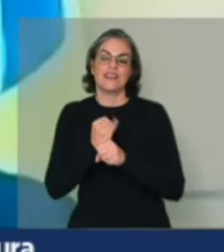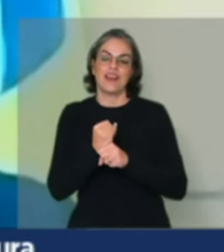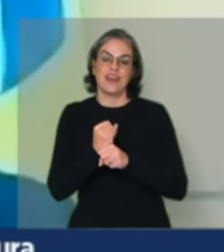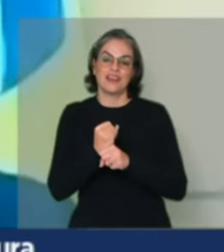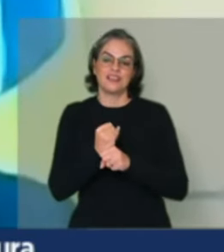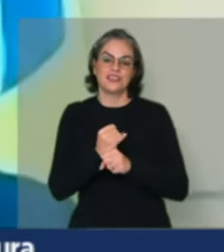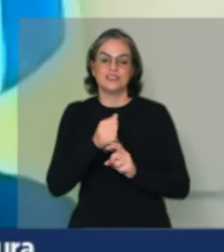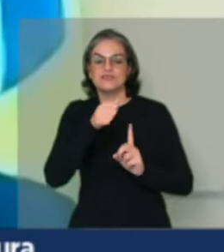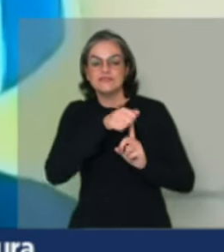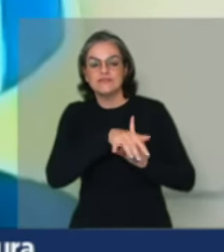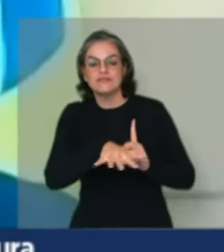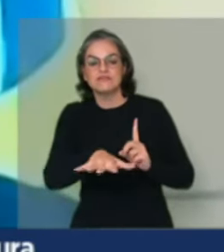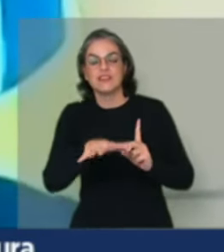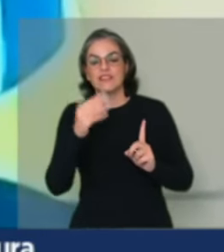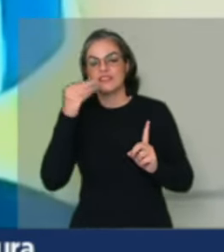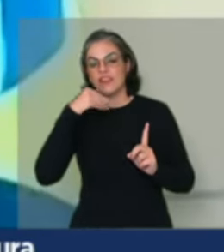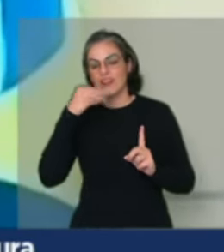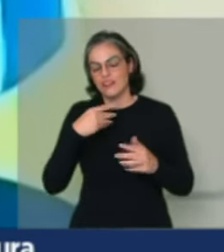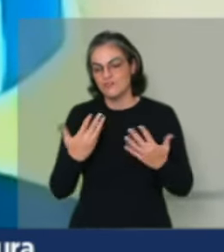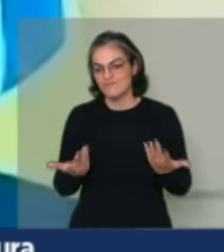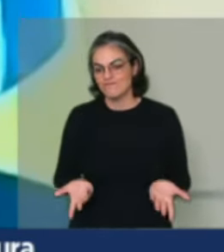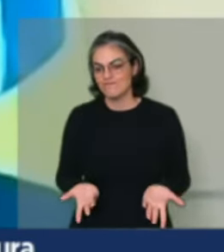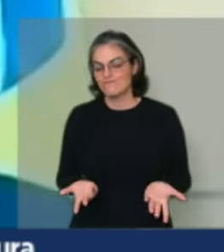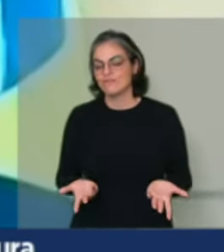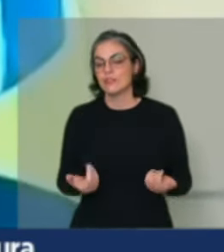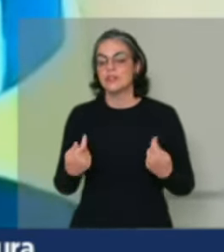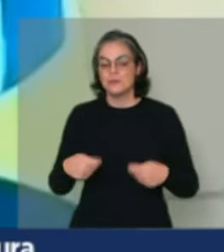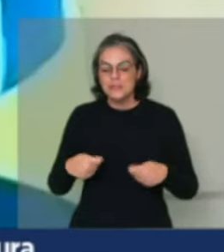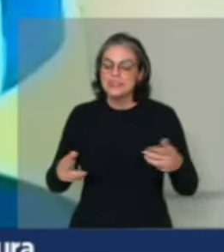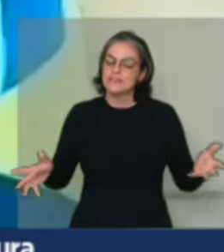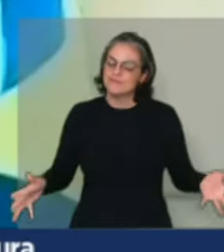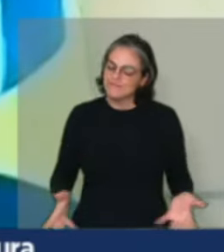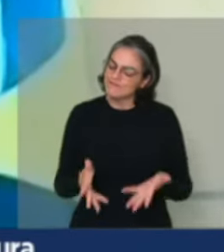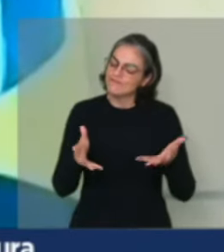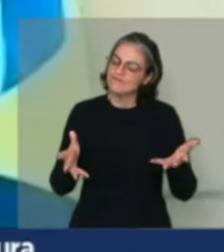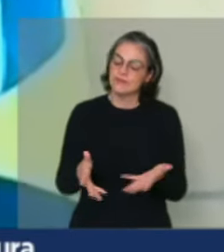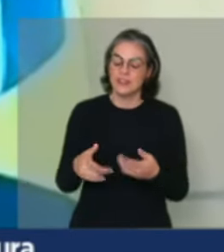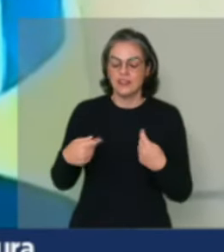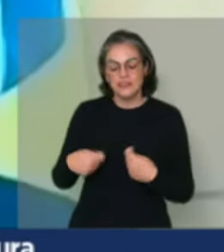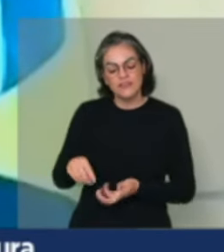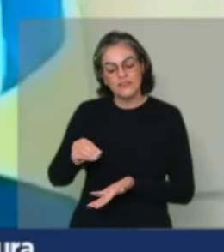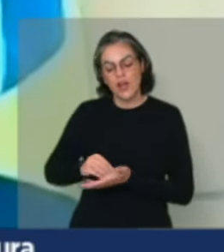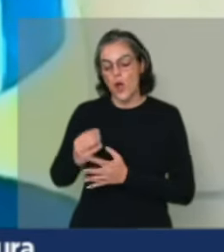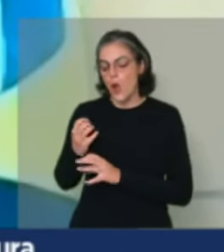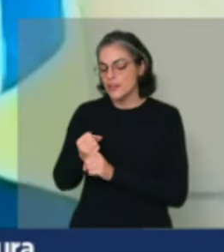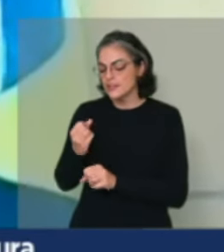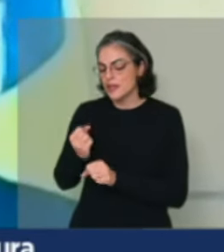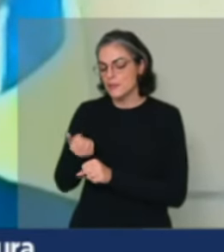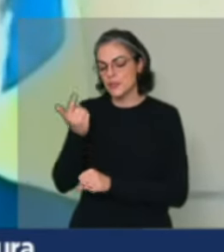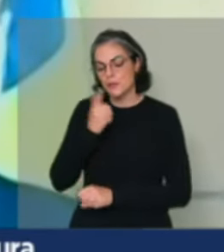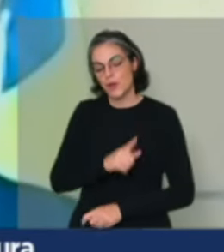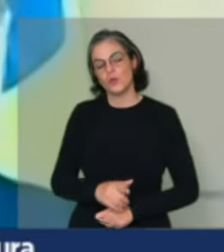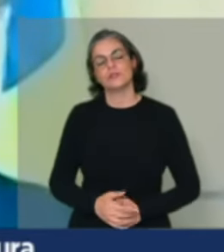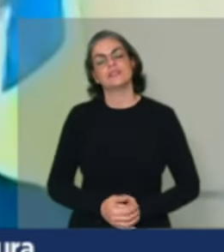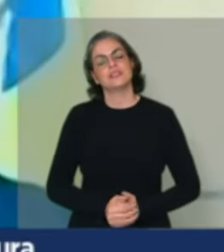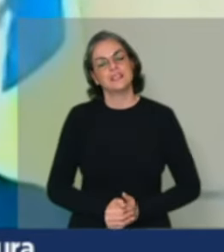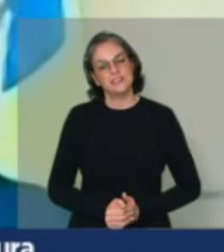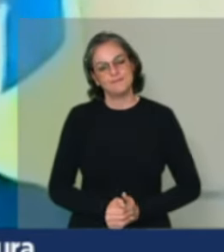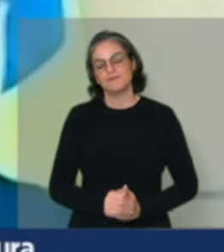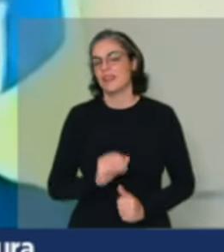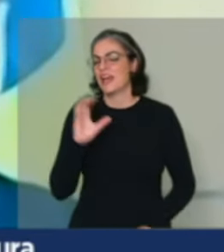chegam lá. Então, nós precisamos fazer investimento, nós precisamos de orçamento para fazer isso, para multiplicar